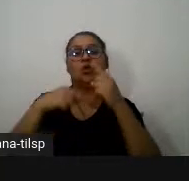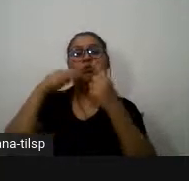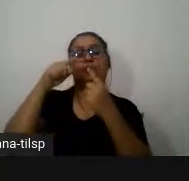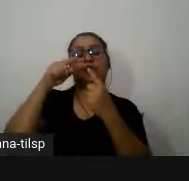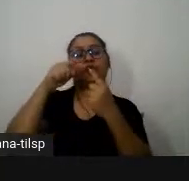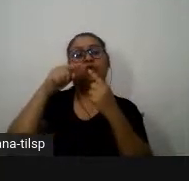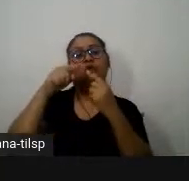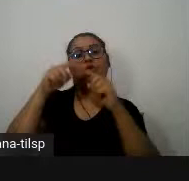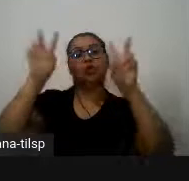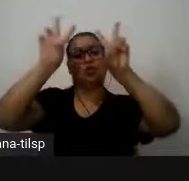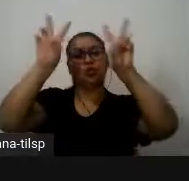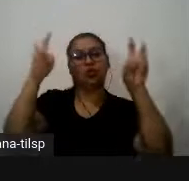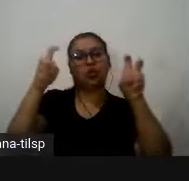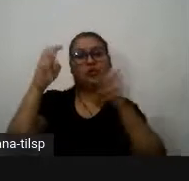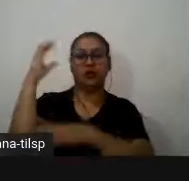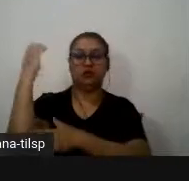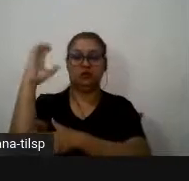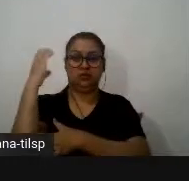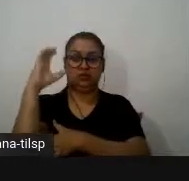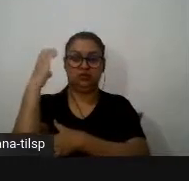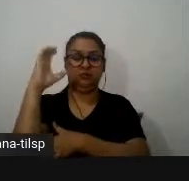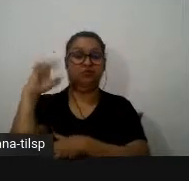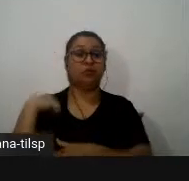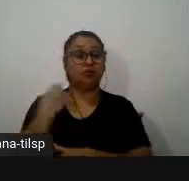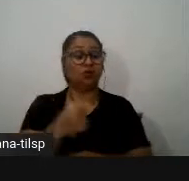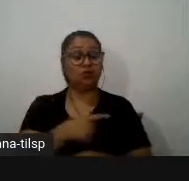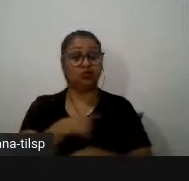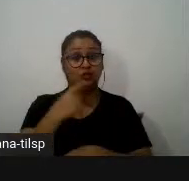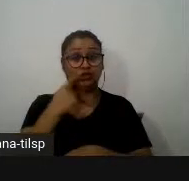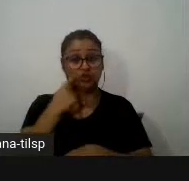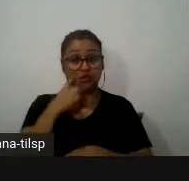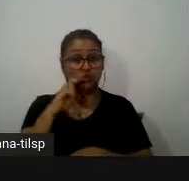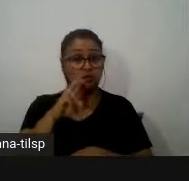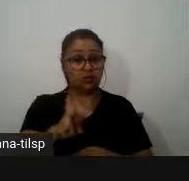ciência o que nós reparamos é que